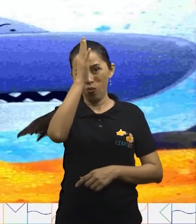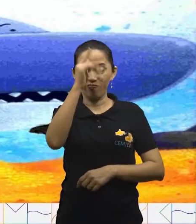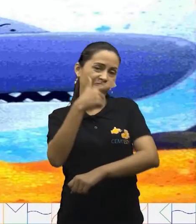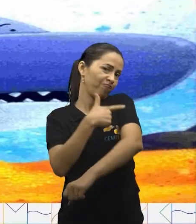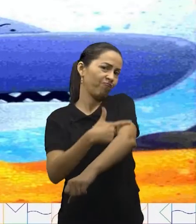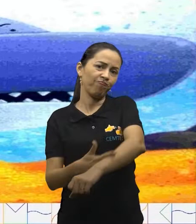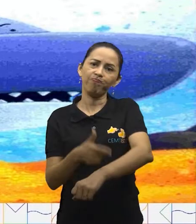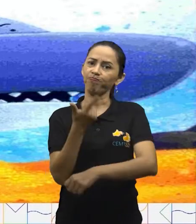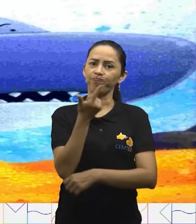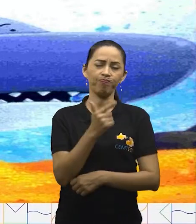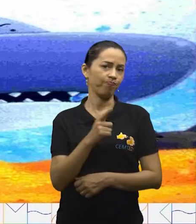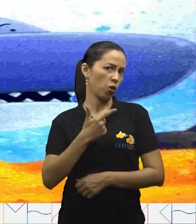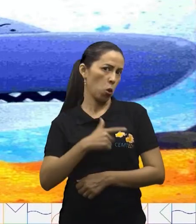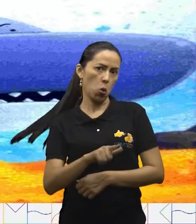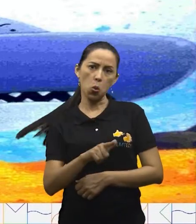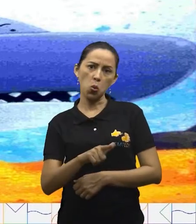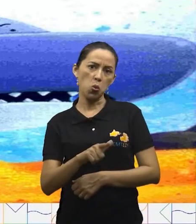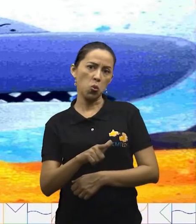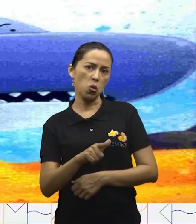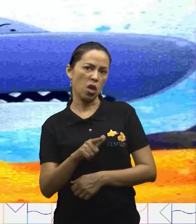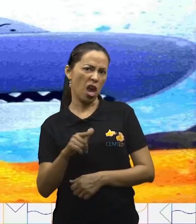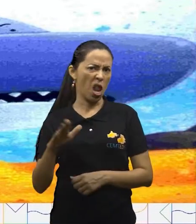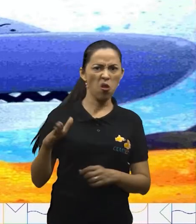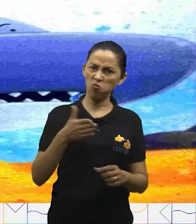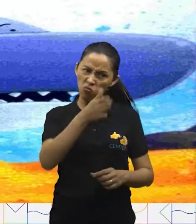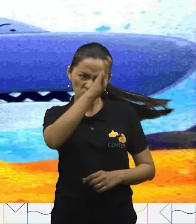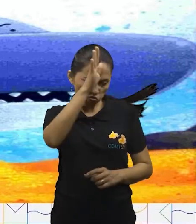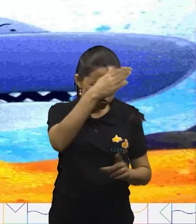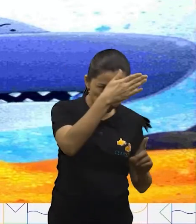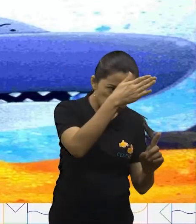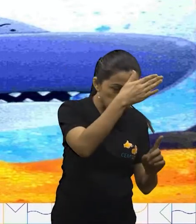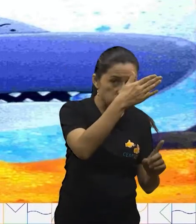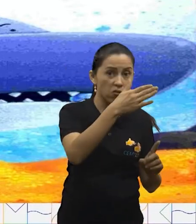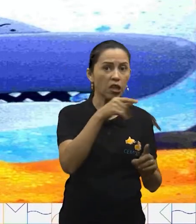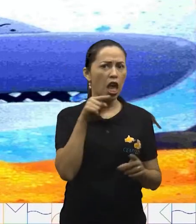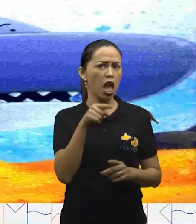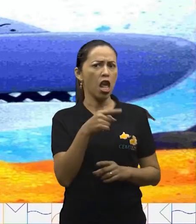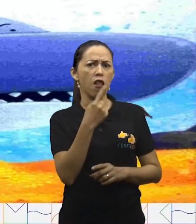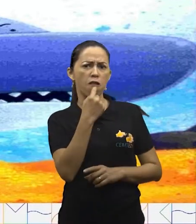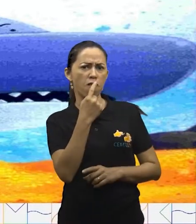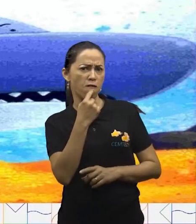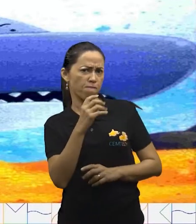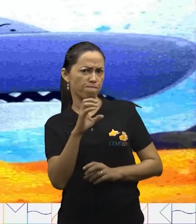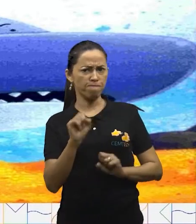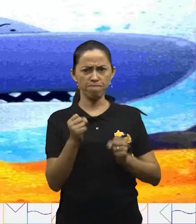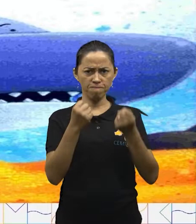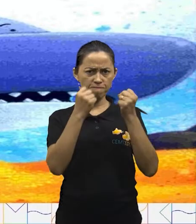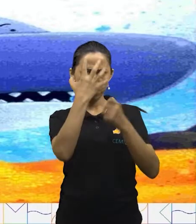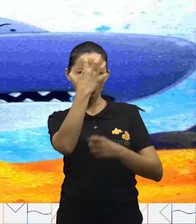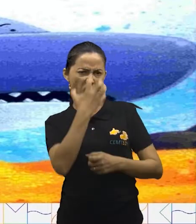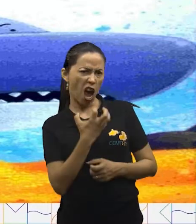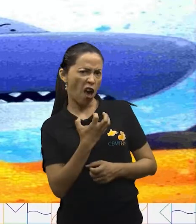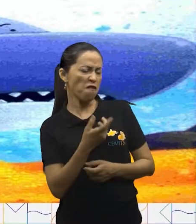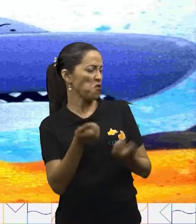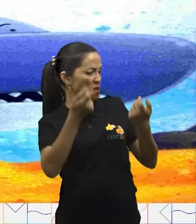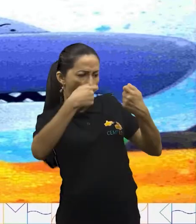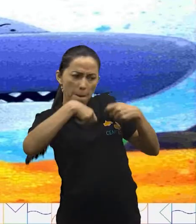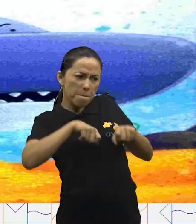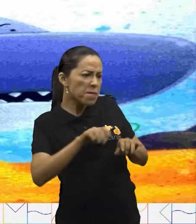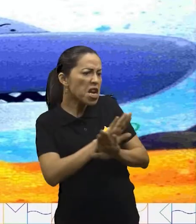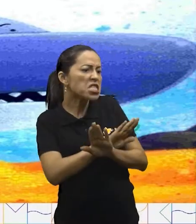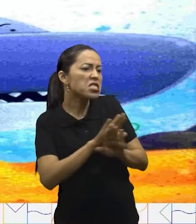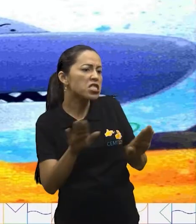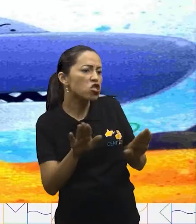educado. Avançou para Dona Ostra, vermelhinho de raiva. Eu não preciso de vocês,